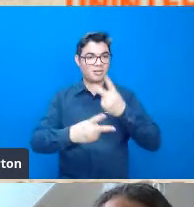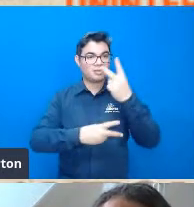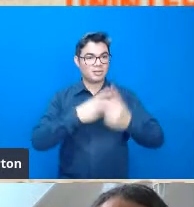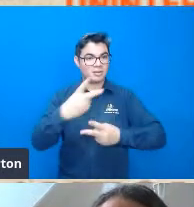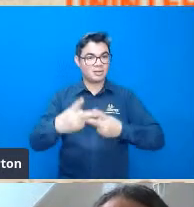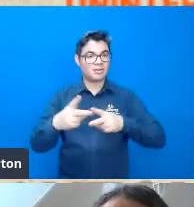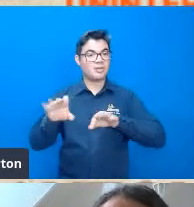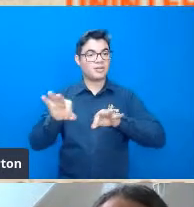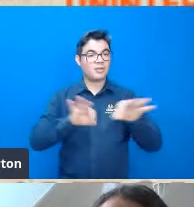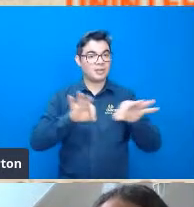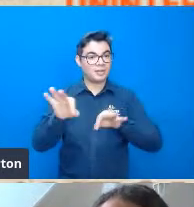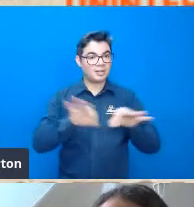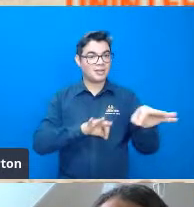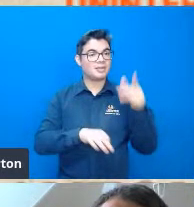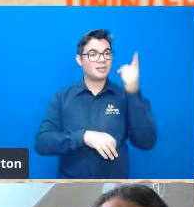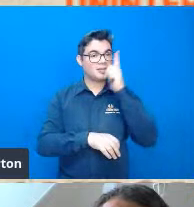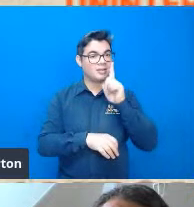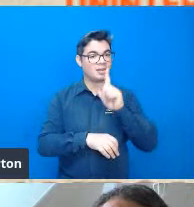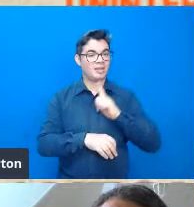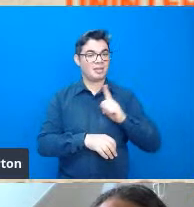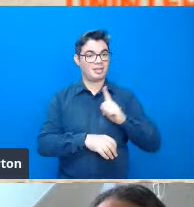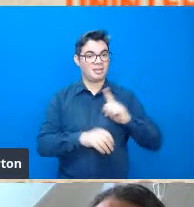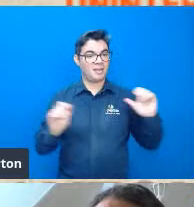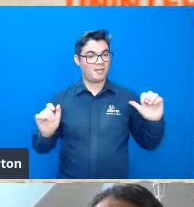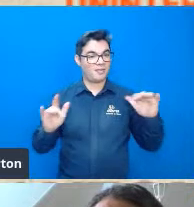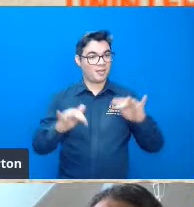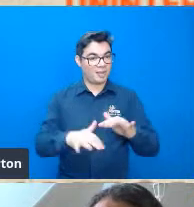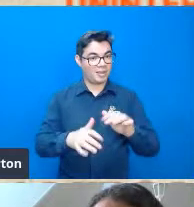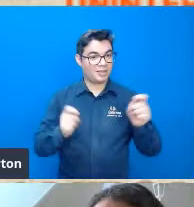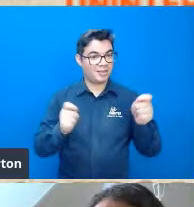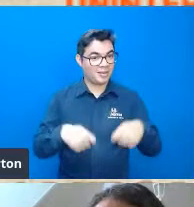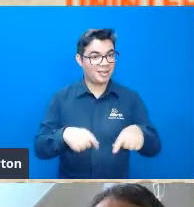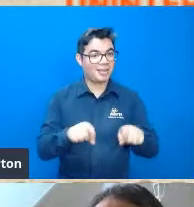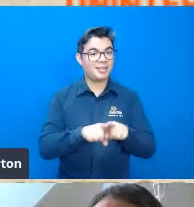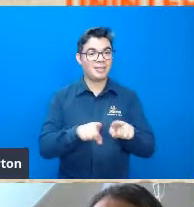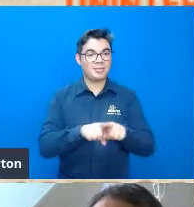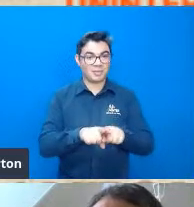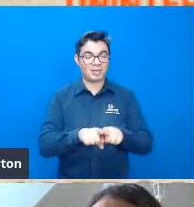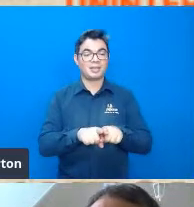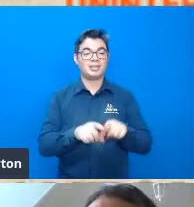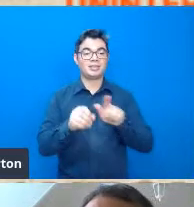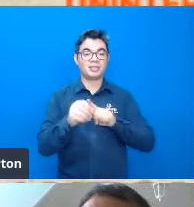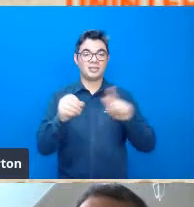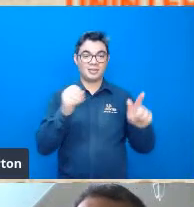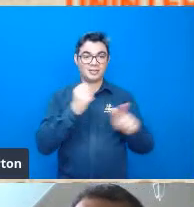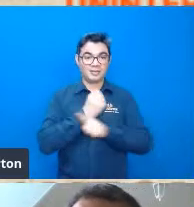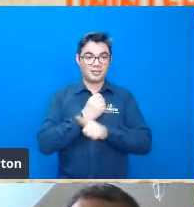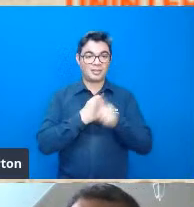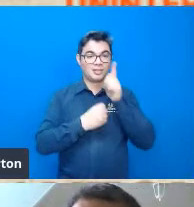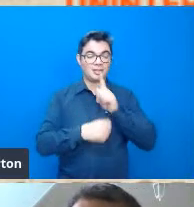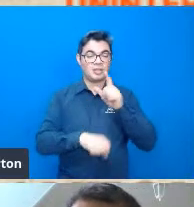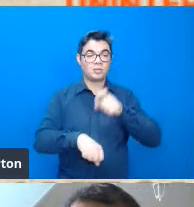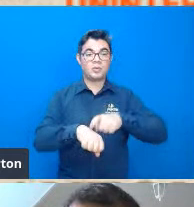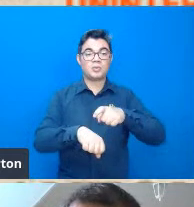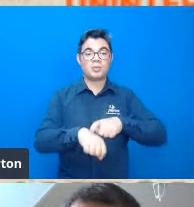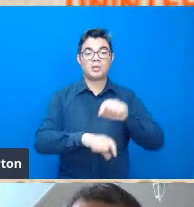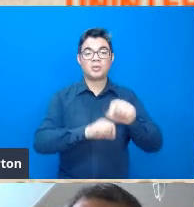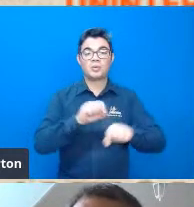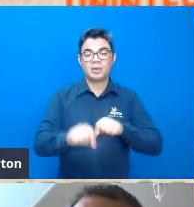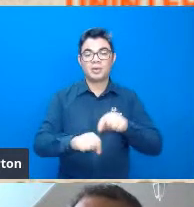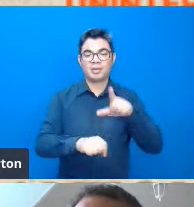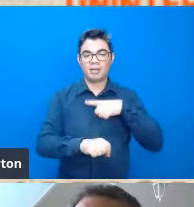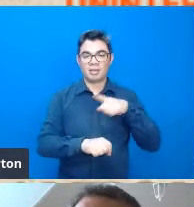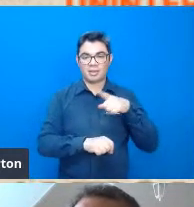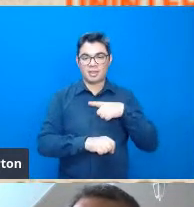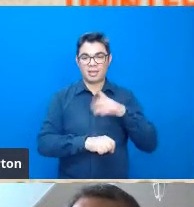organiza esse evento o simpósio nacional de geografia física aplicada no momento de grande tensão